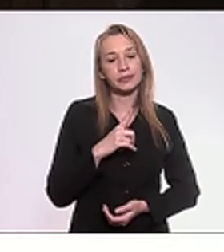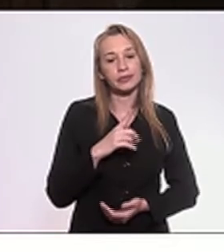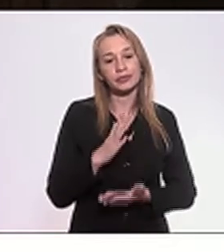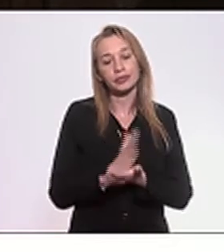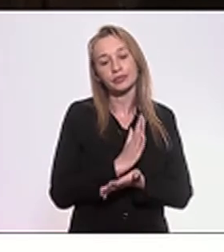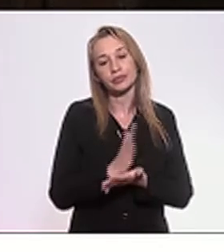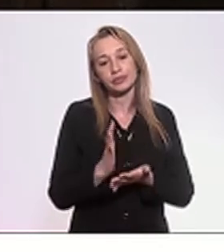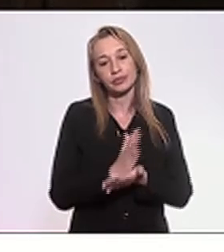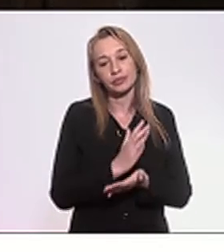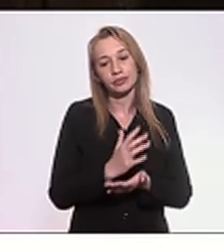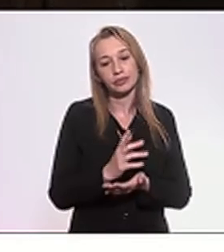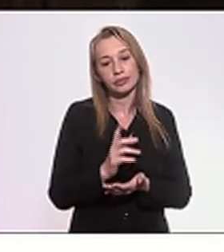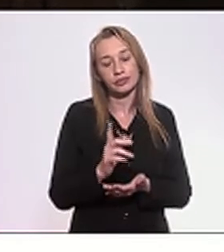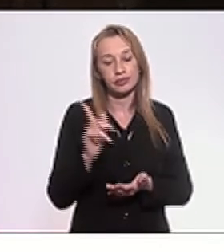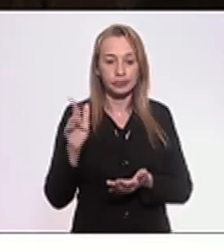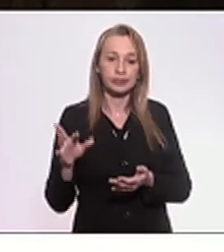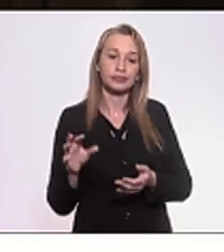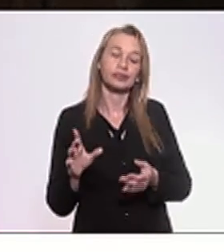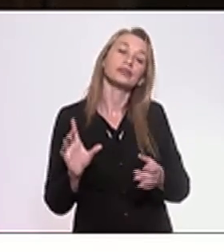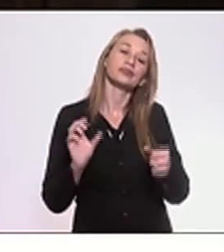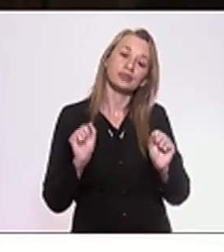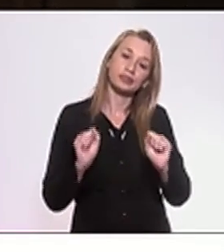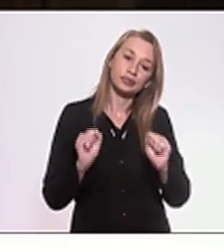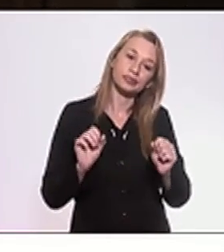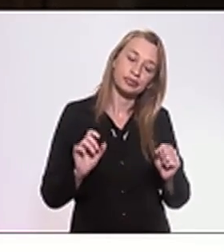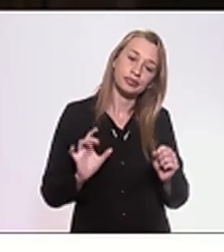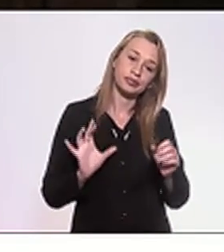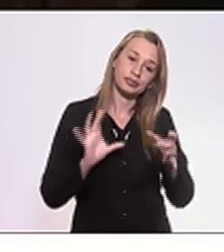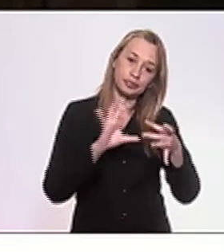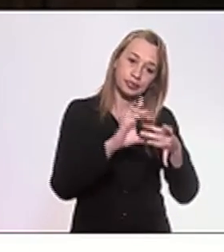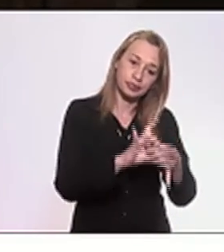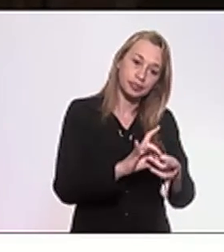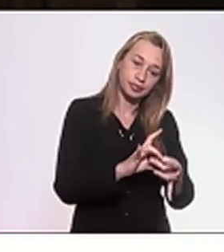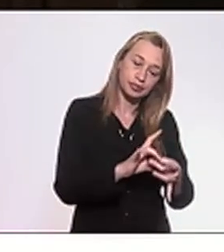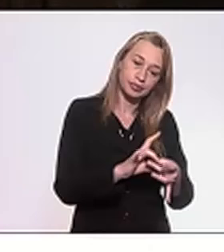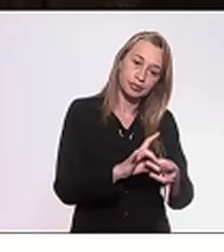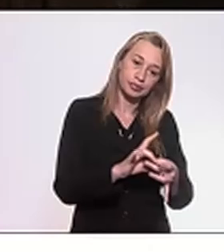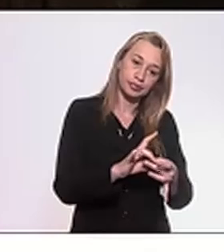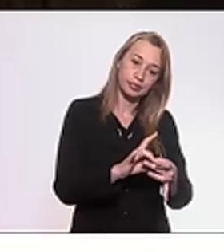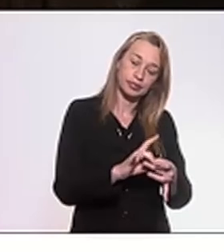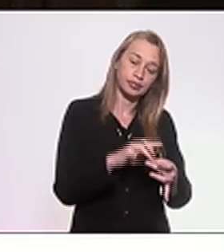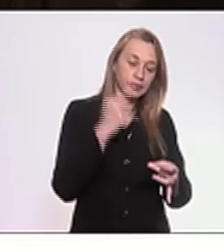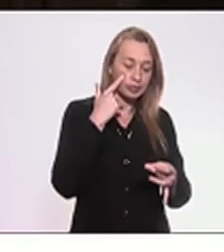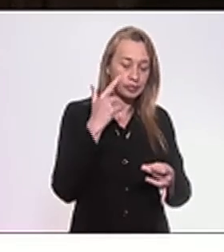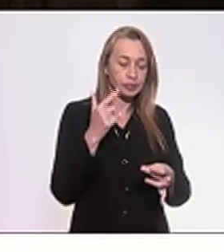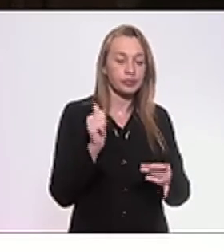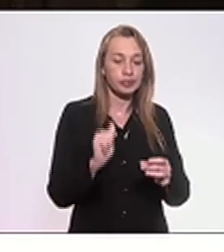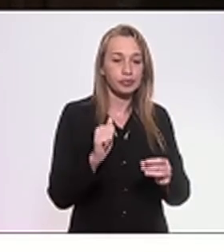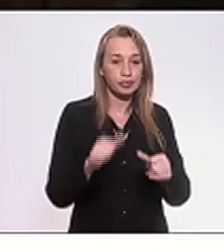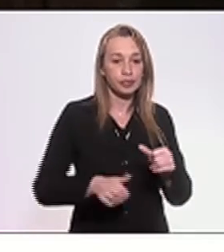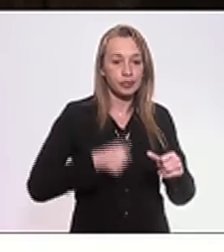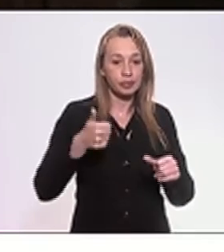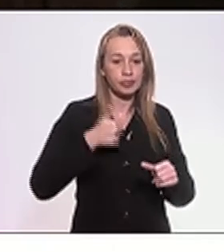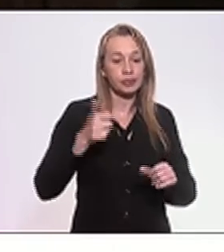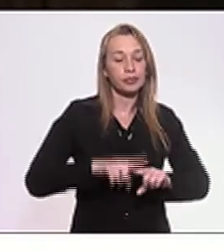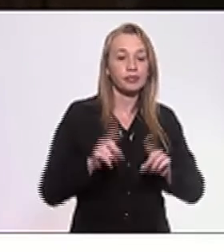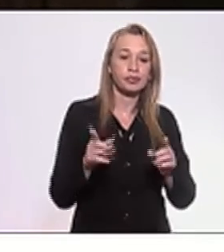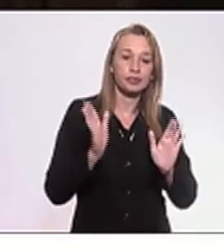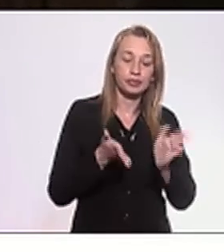Emendamos pra ver se melhoramos o mesmo, mas no mérito vou me posicionar contrário,